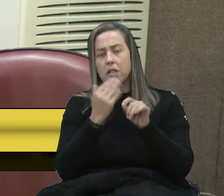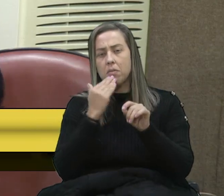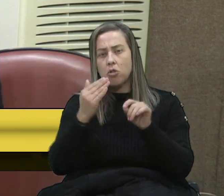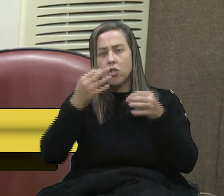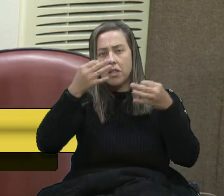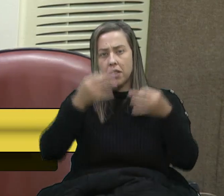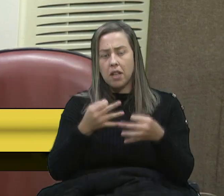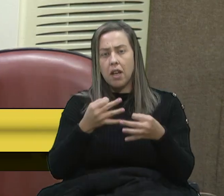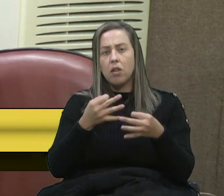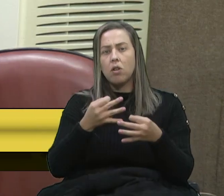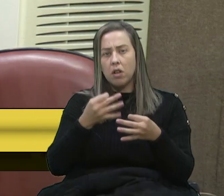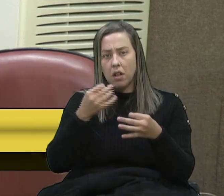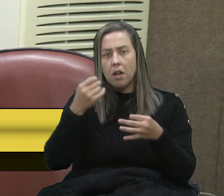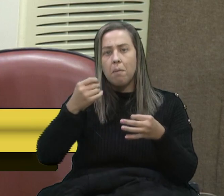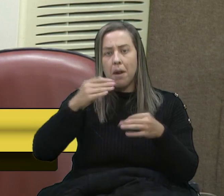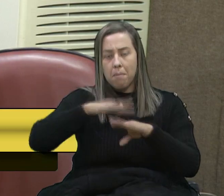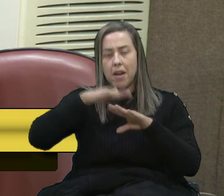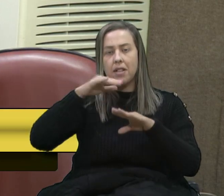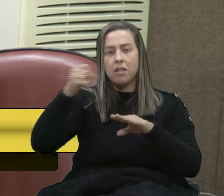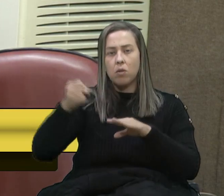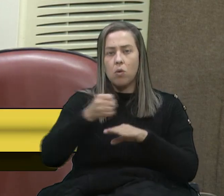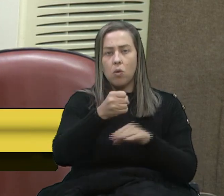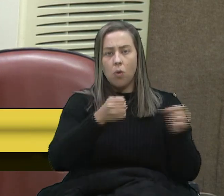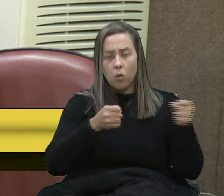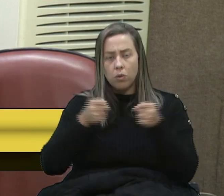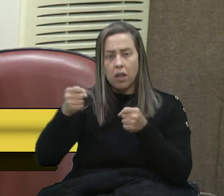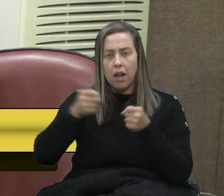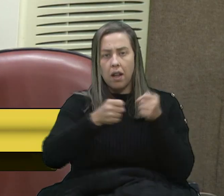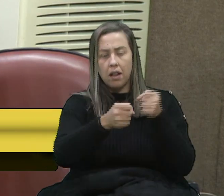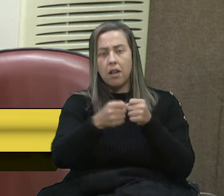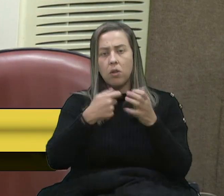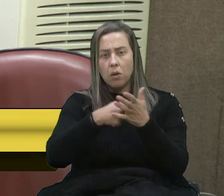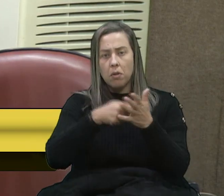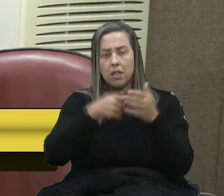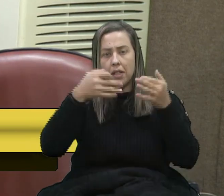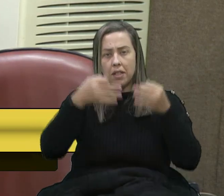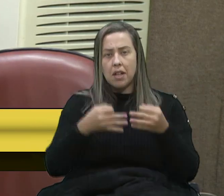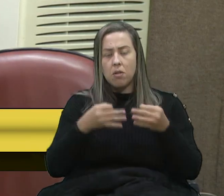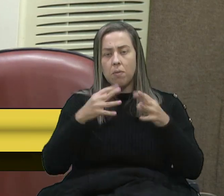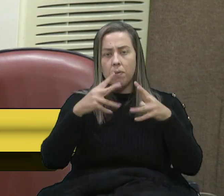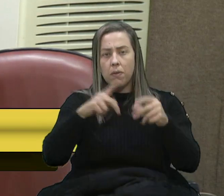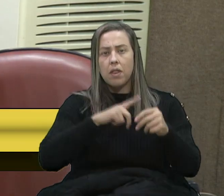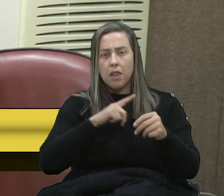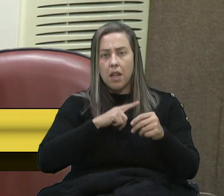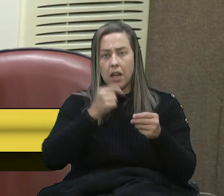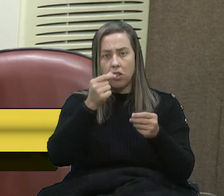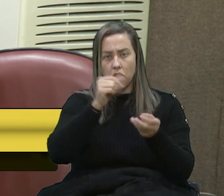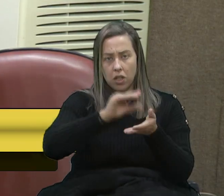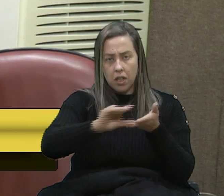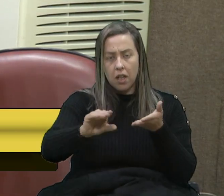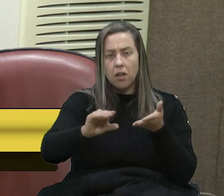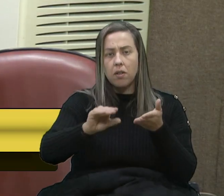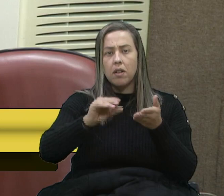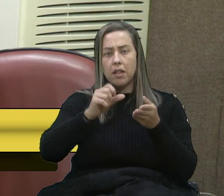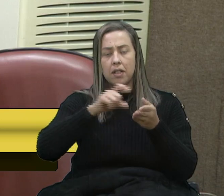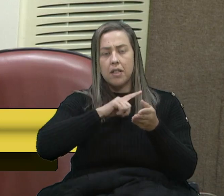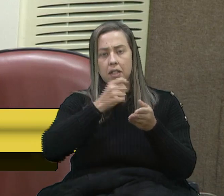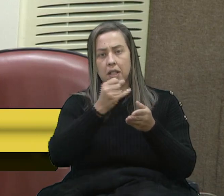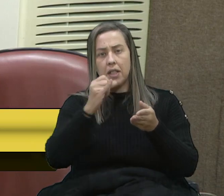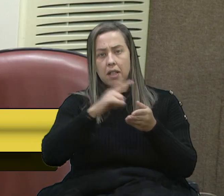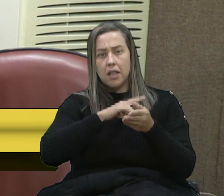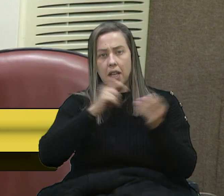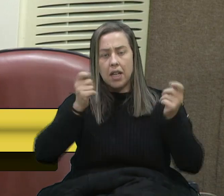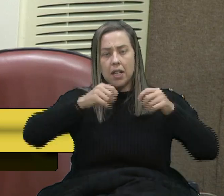devidas para o aumento de efetivo, para fazer as cobranças devidas para que se tenha recursos, para que se abra, de